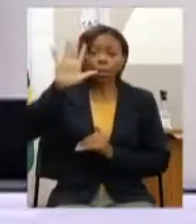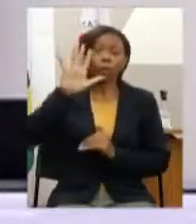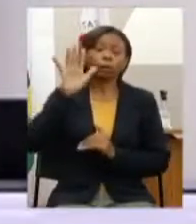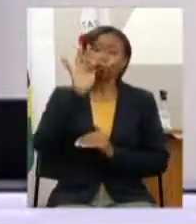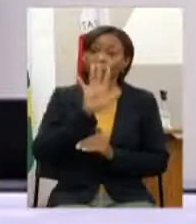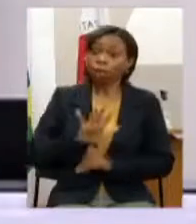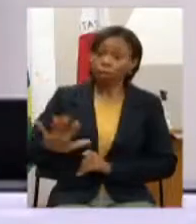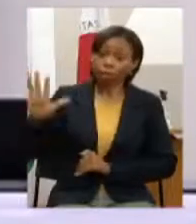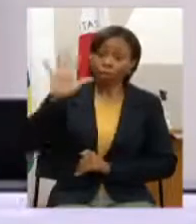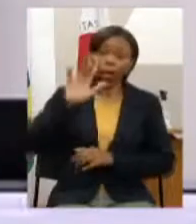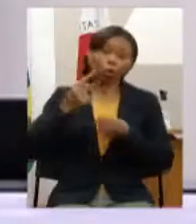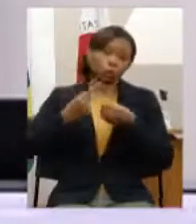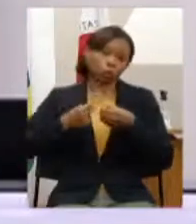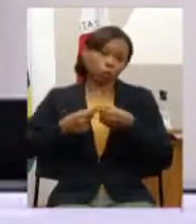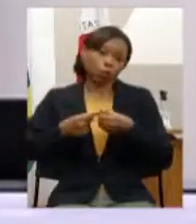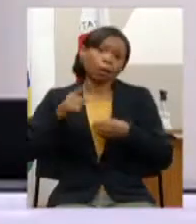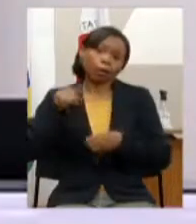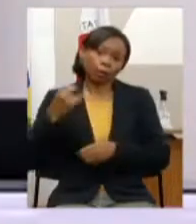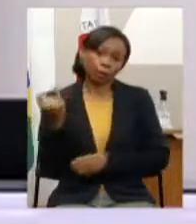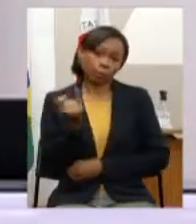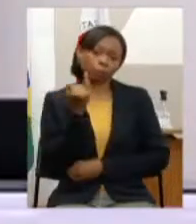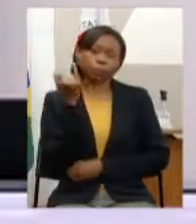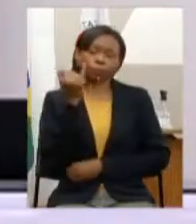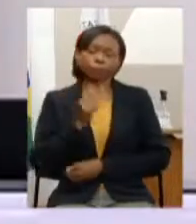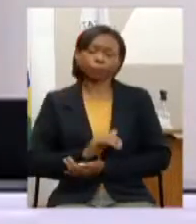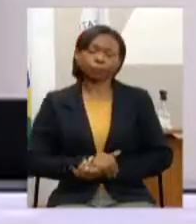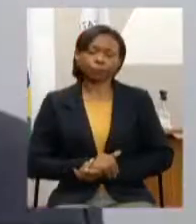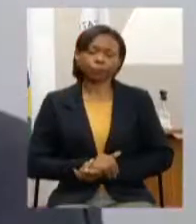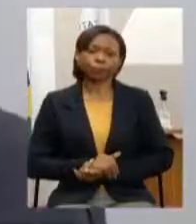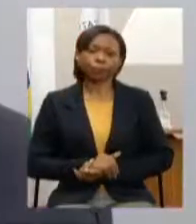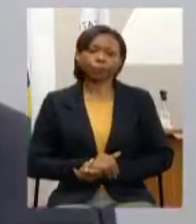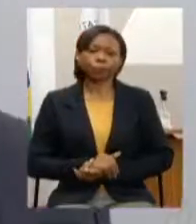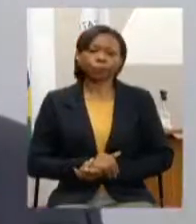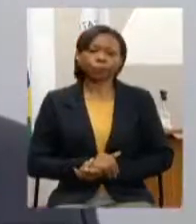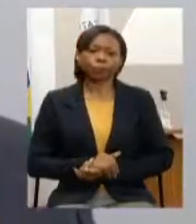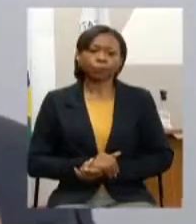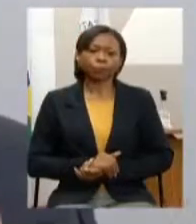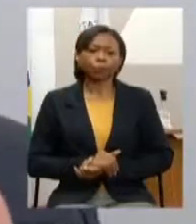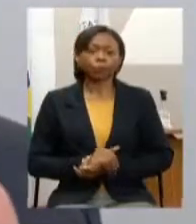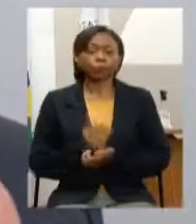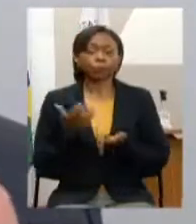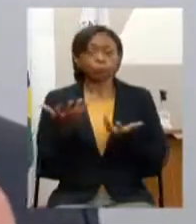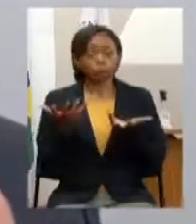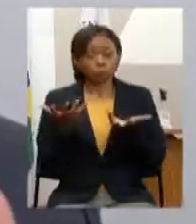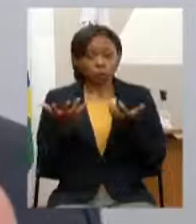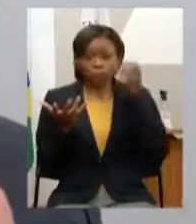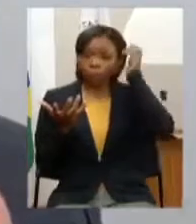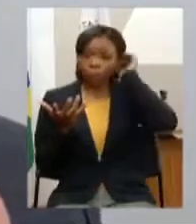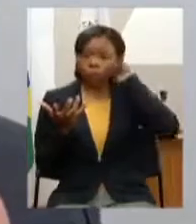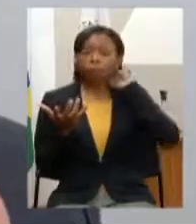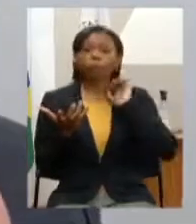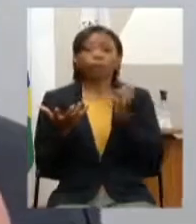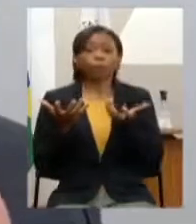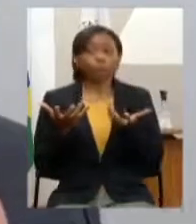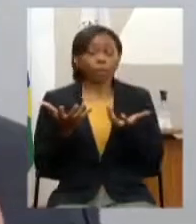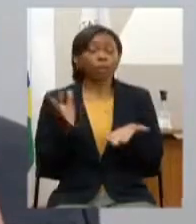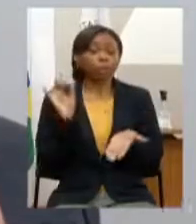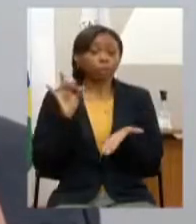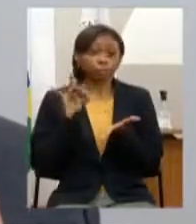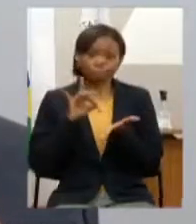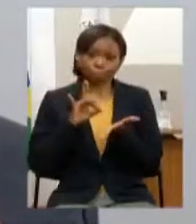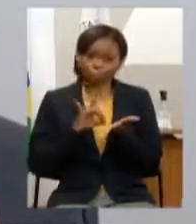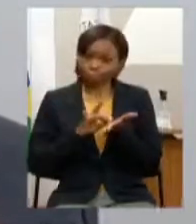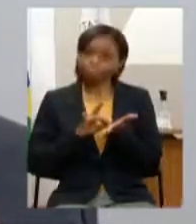é salutar eu já estou concluindo então gostaria de gostaria realmente que